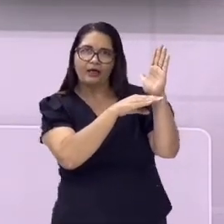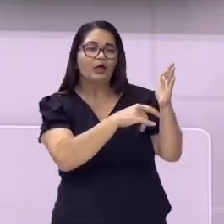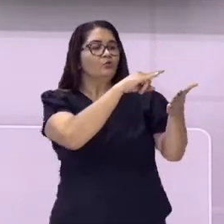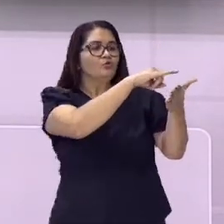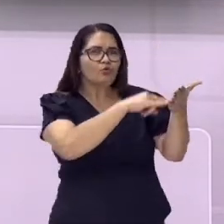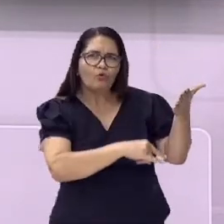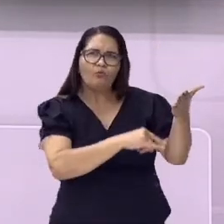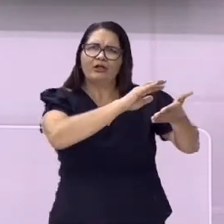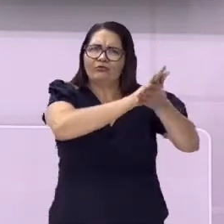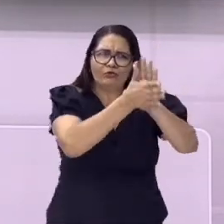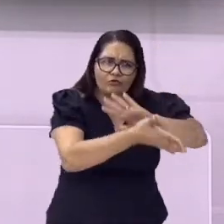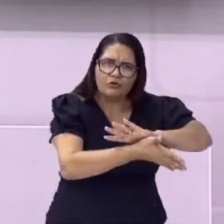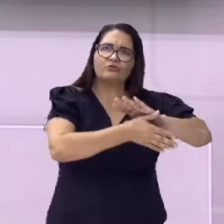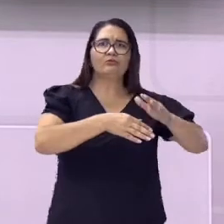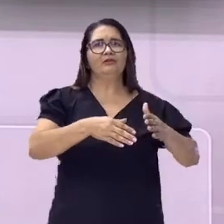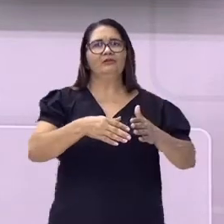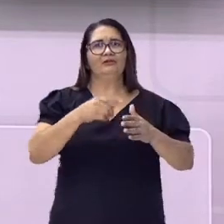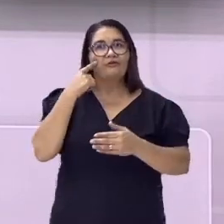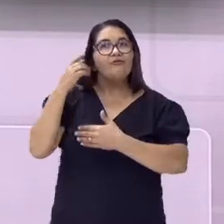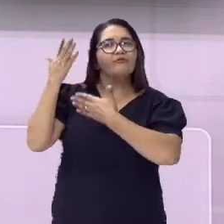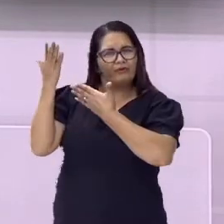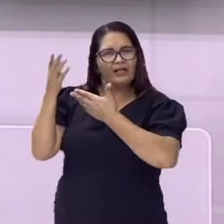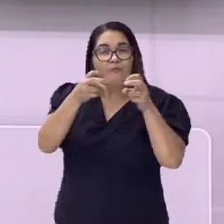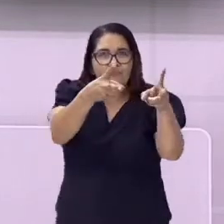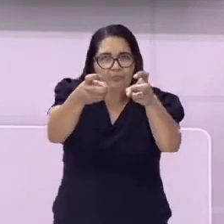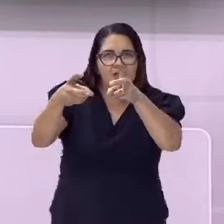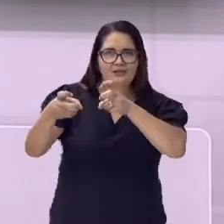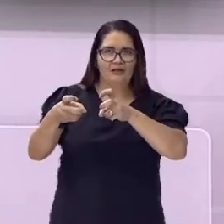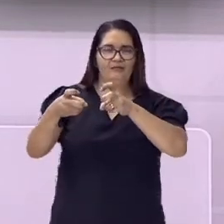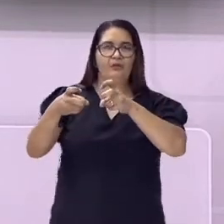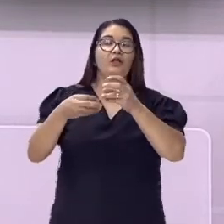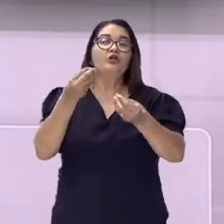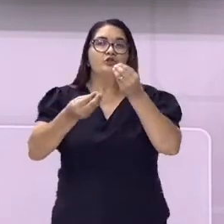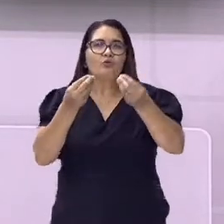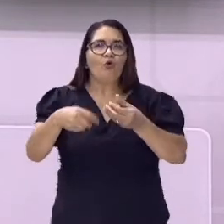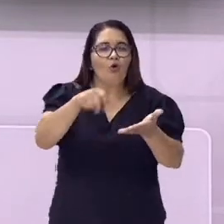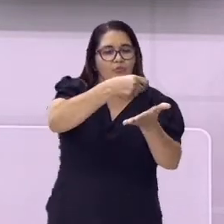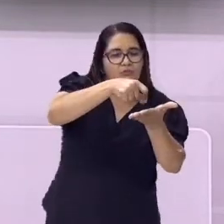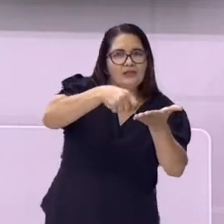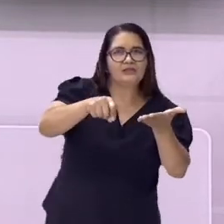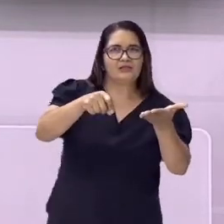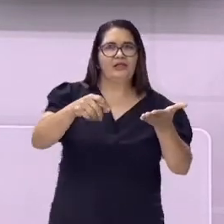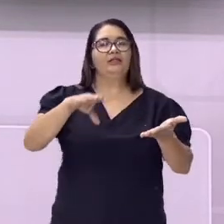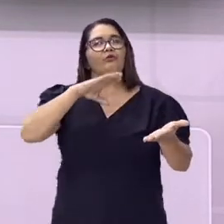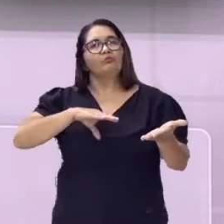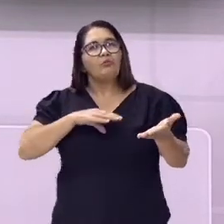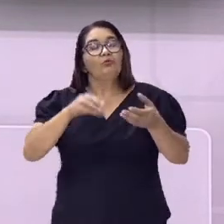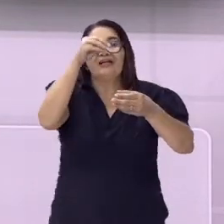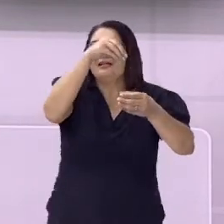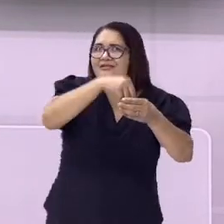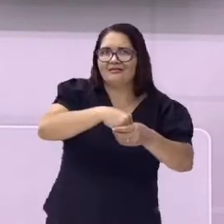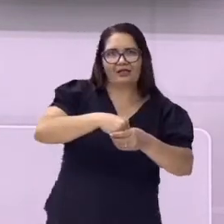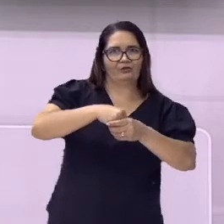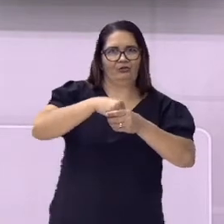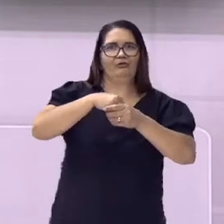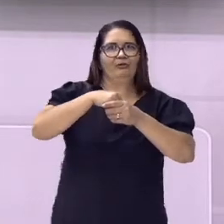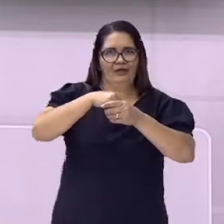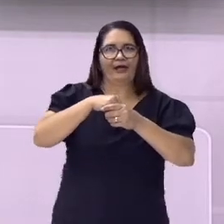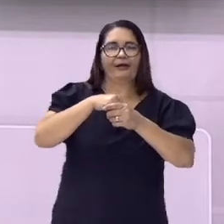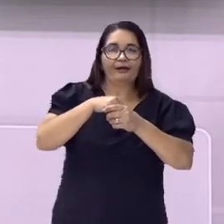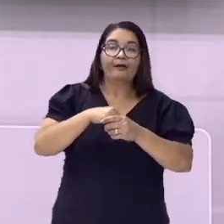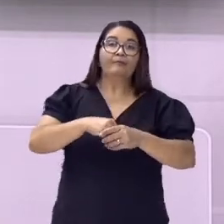o pronome, o pronome que, ele é relativo aos documentos. Isso quer dizer que a oração que foram